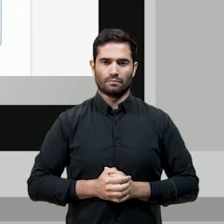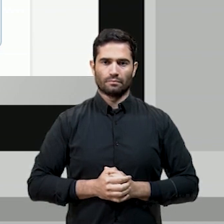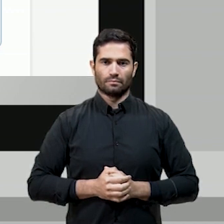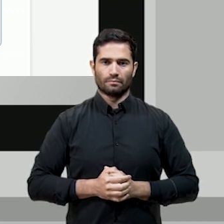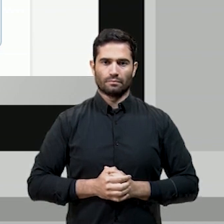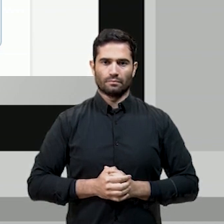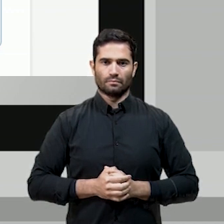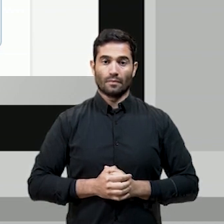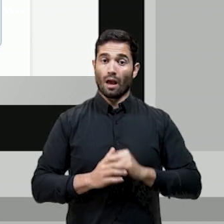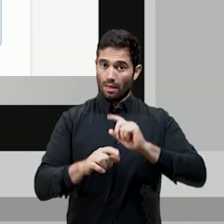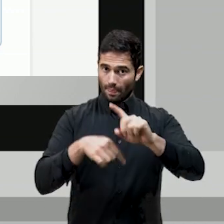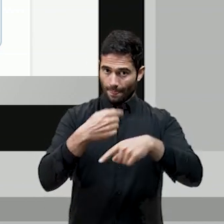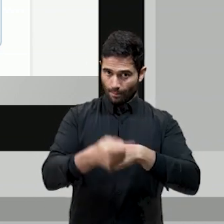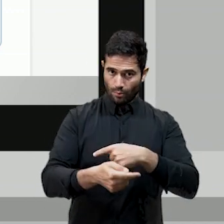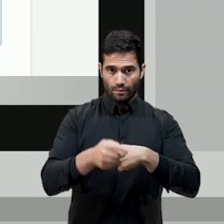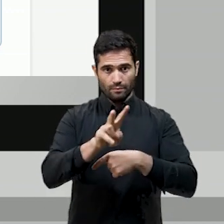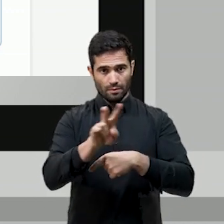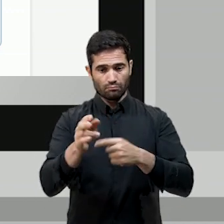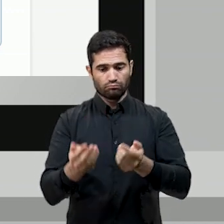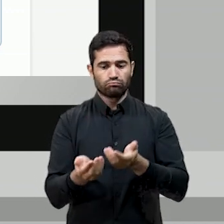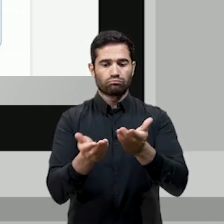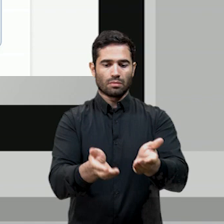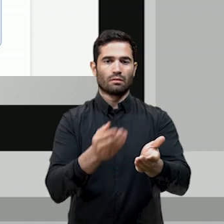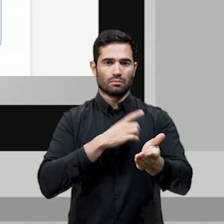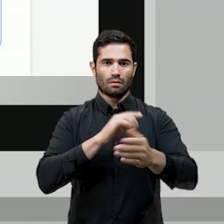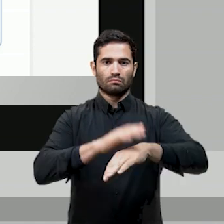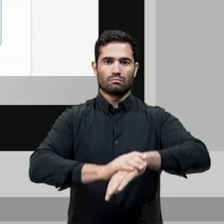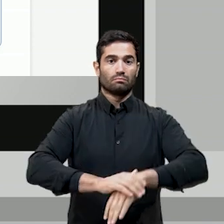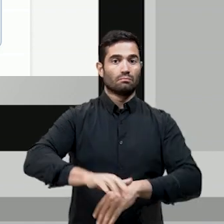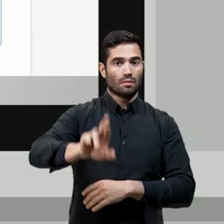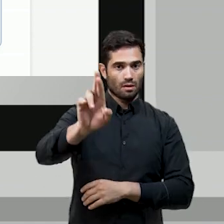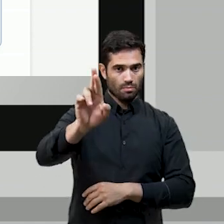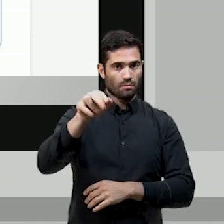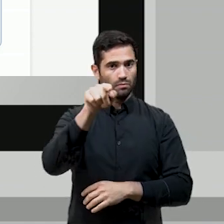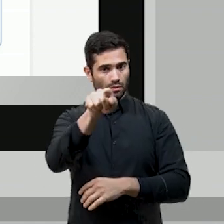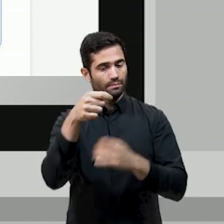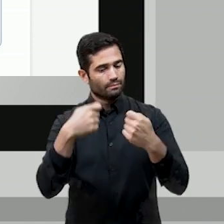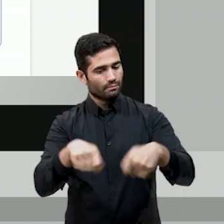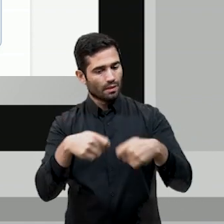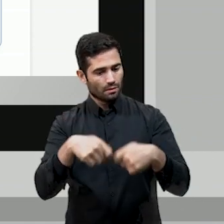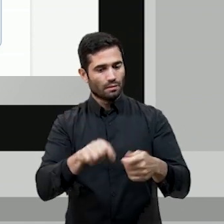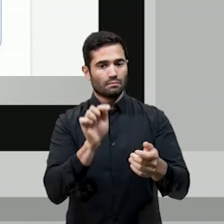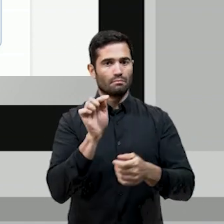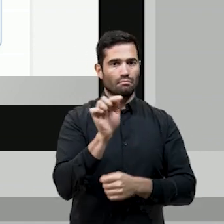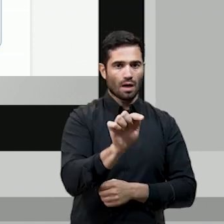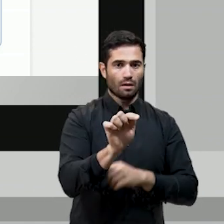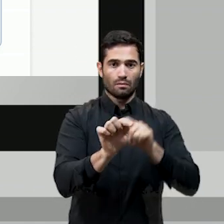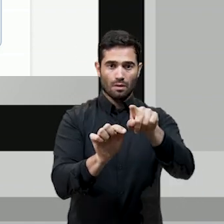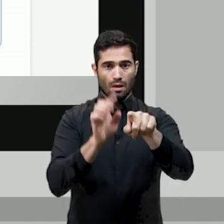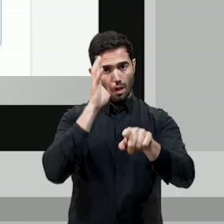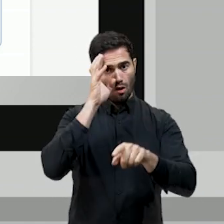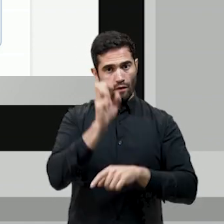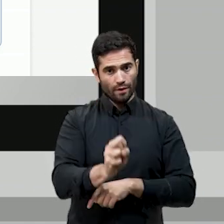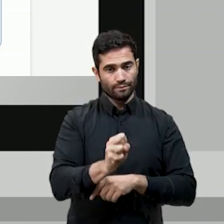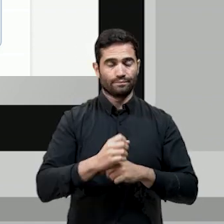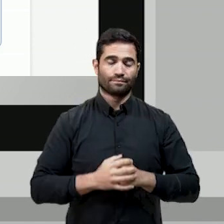Na sequência será disponibilizado o Termo de Responsabilidade e você precisa confirmar sua decisão.